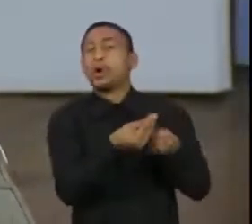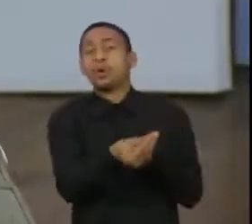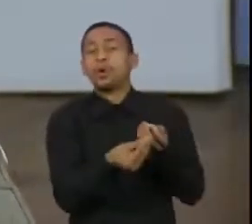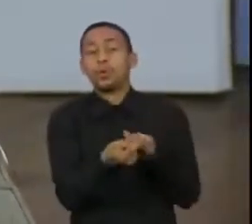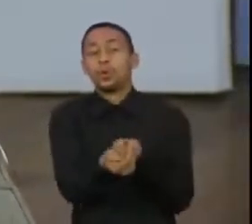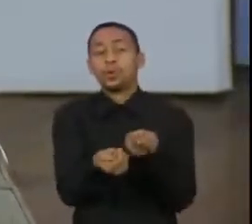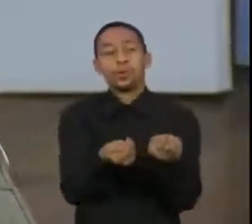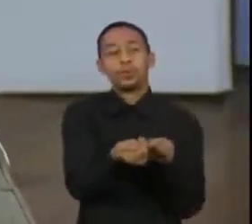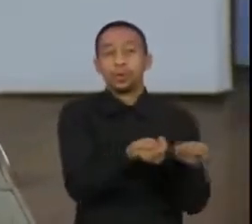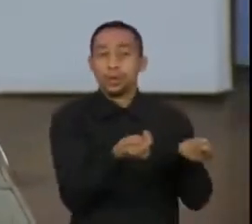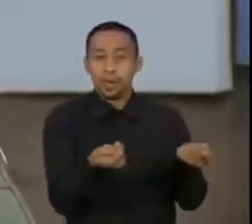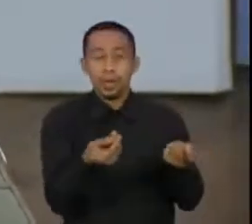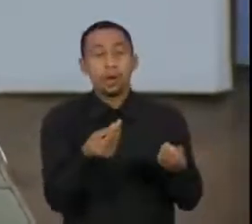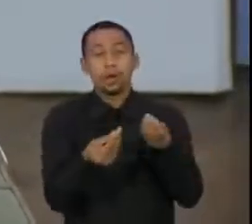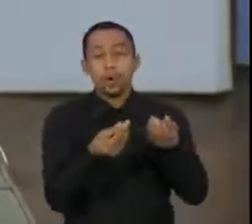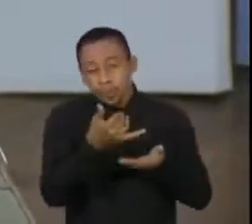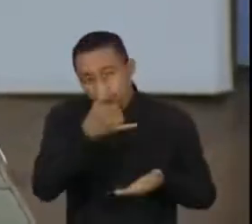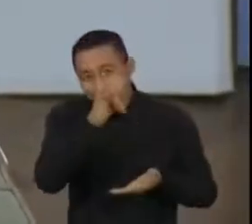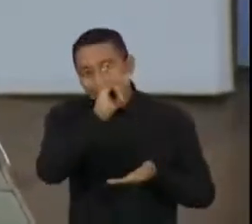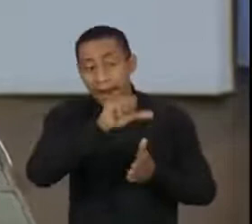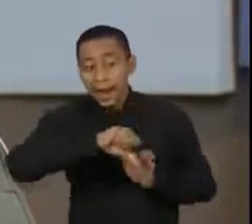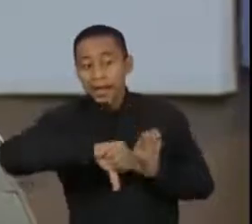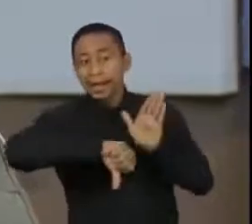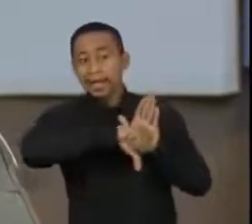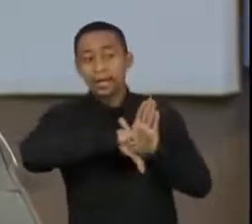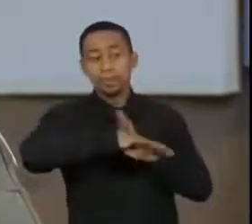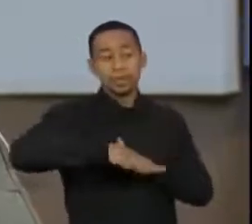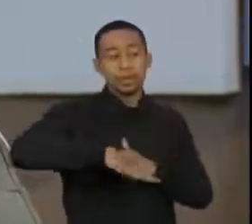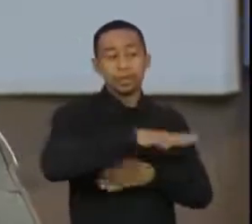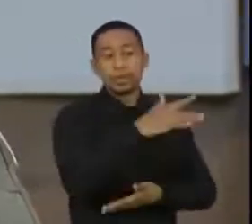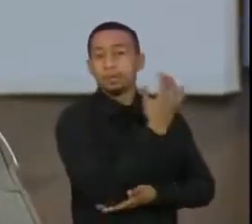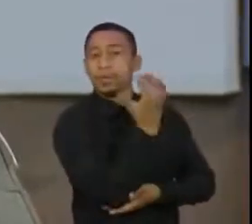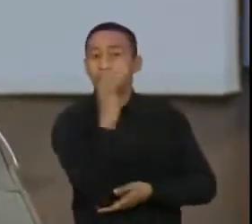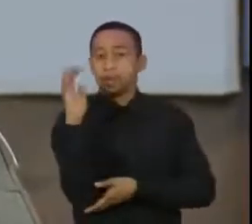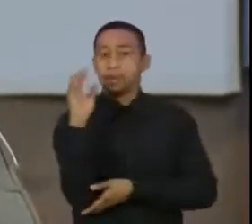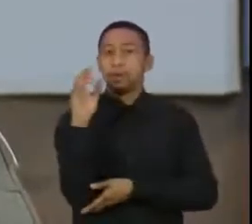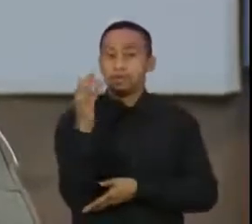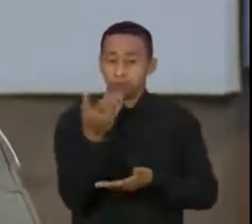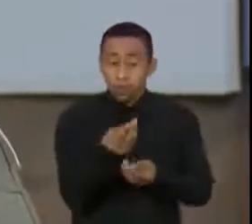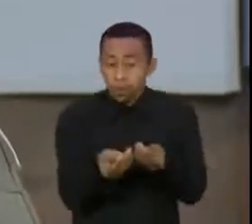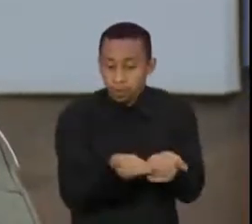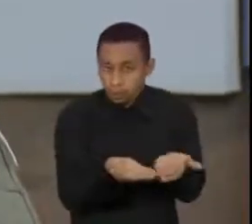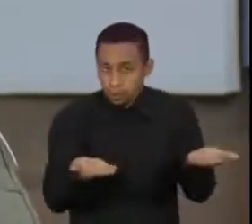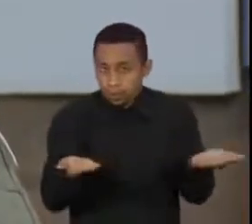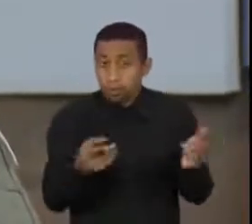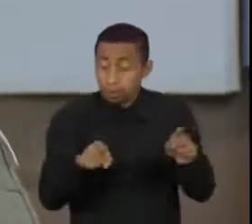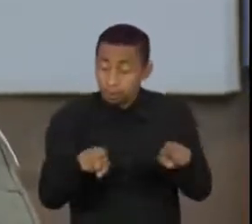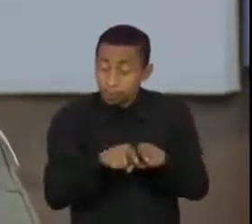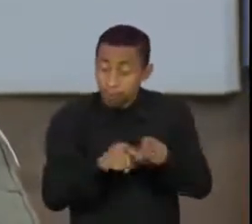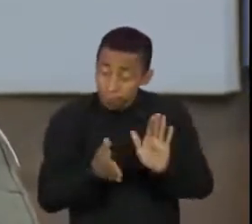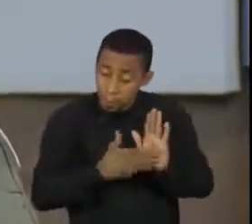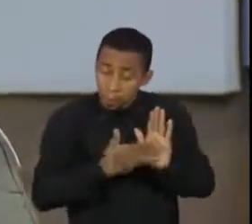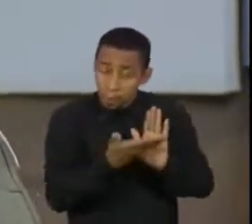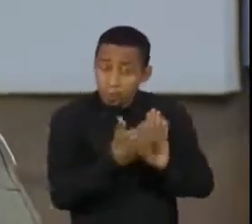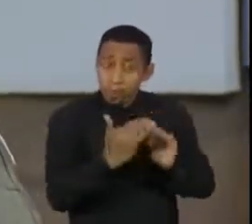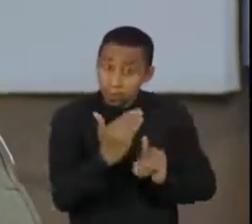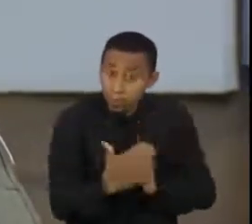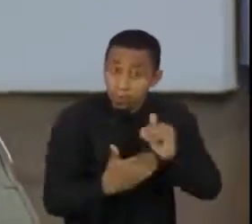ao ilícito ambiental, à regularização fundiária e propostas de desenvolvimento sustentável.